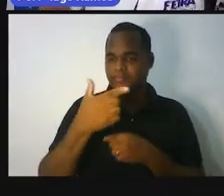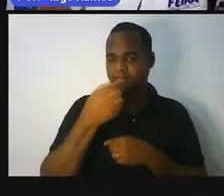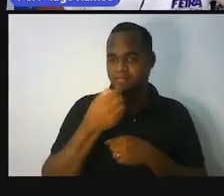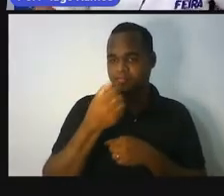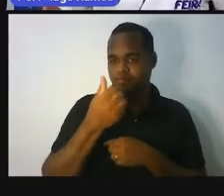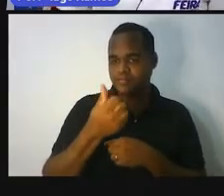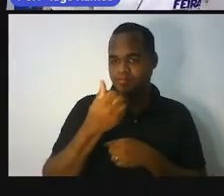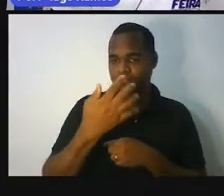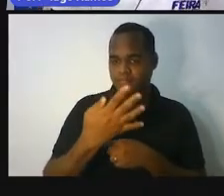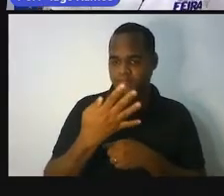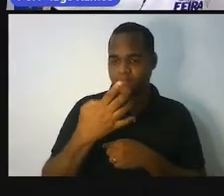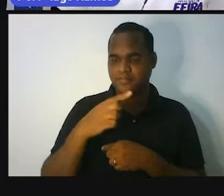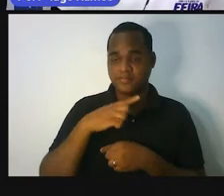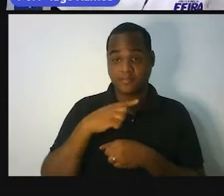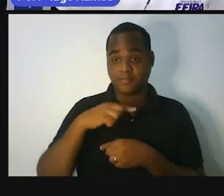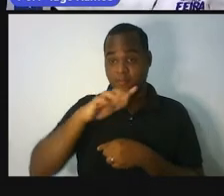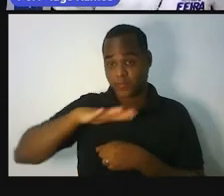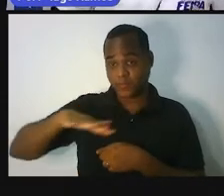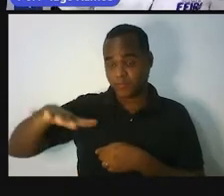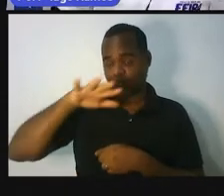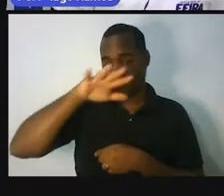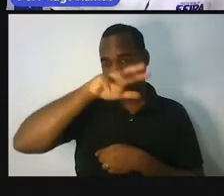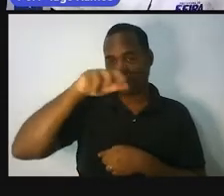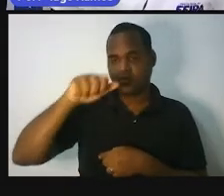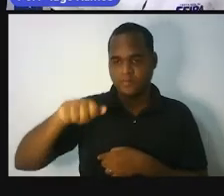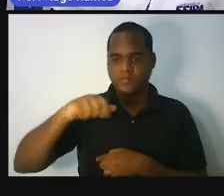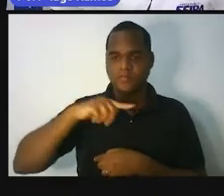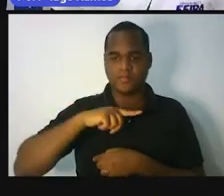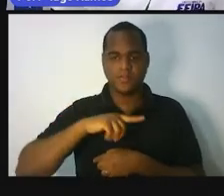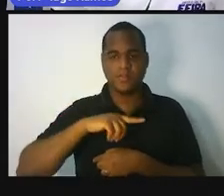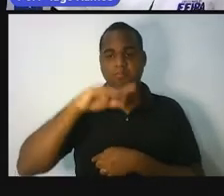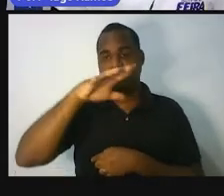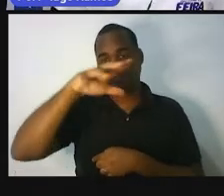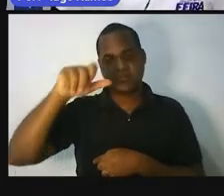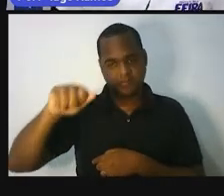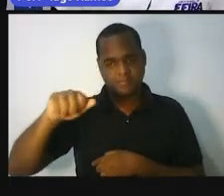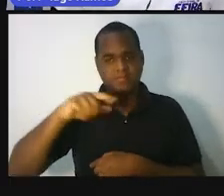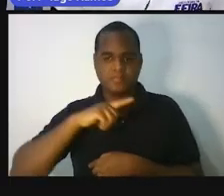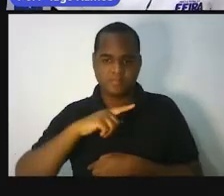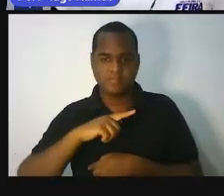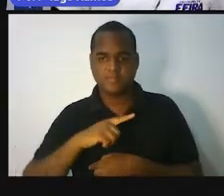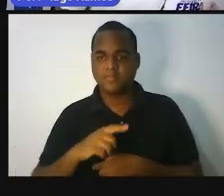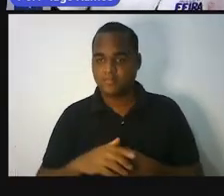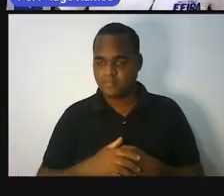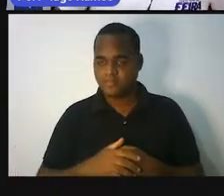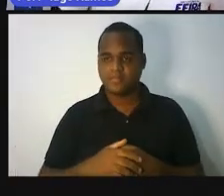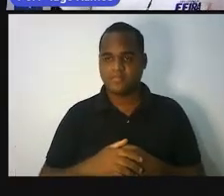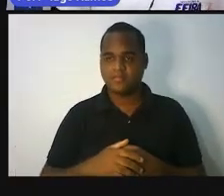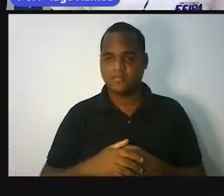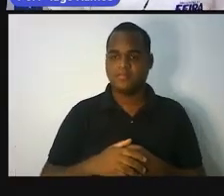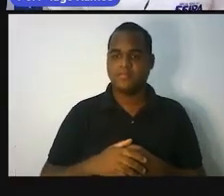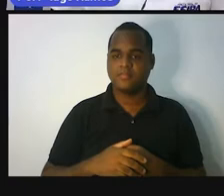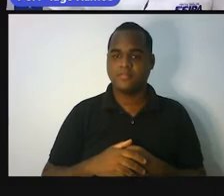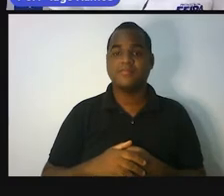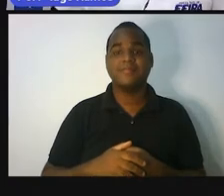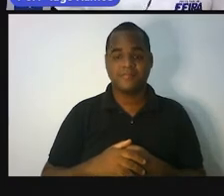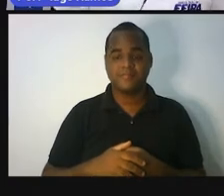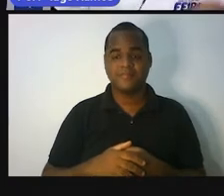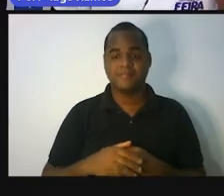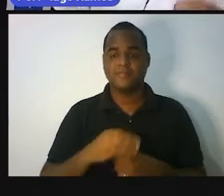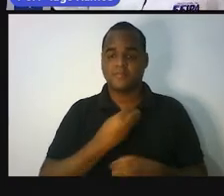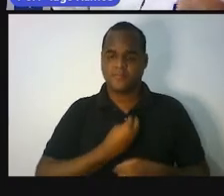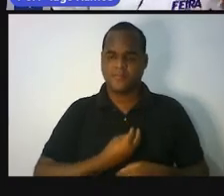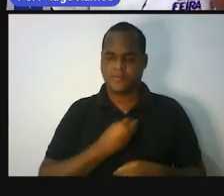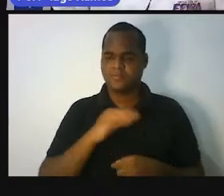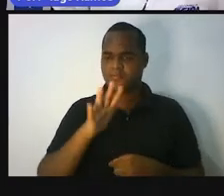todo o continente africano, em todo o continente africano, moravam, né? Existiam aproximadamente